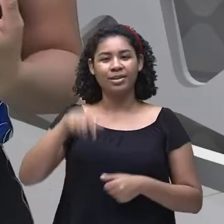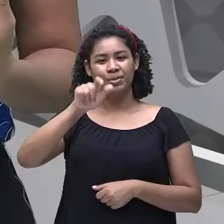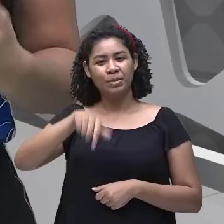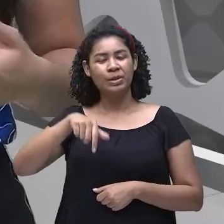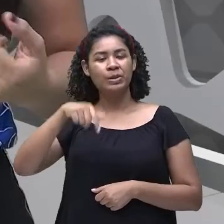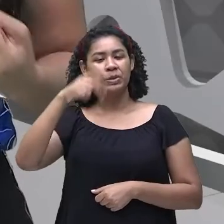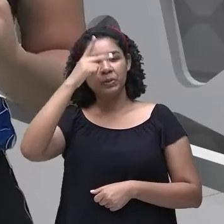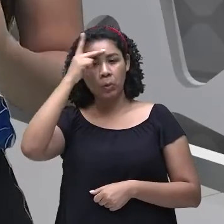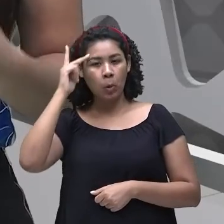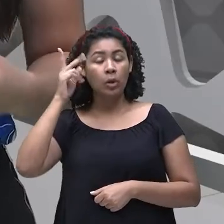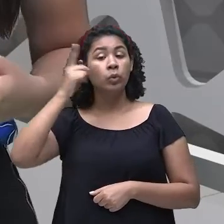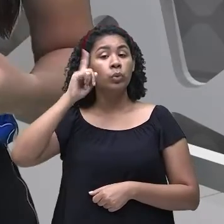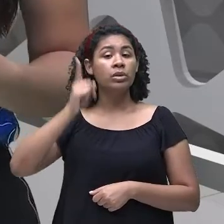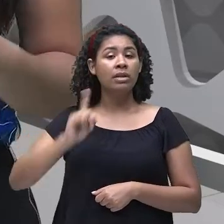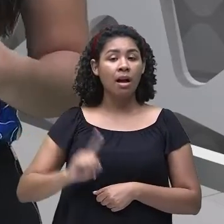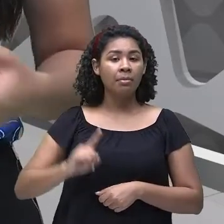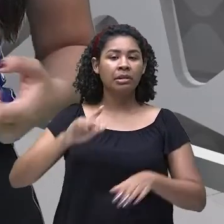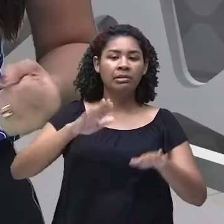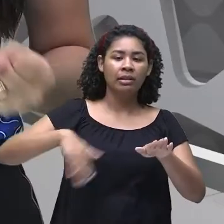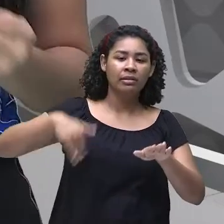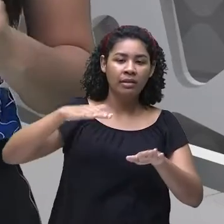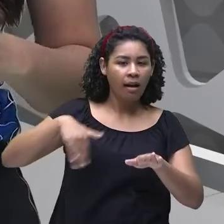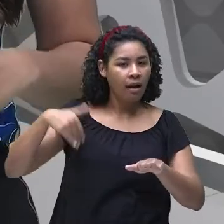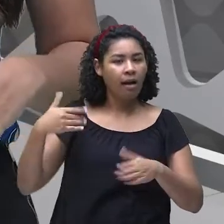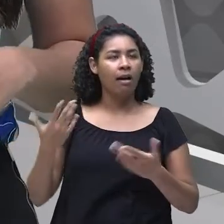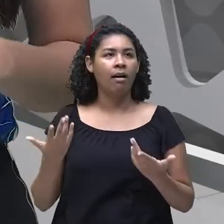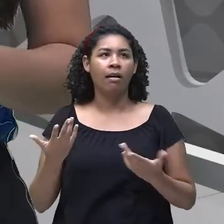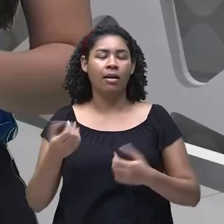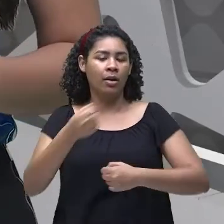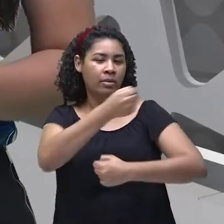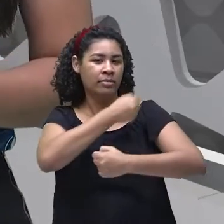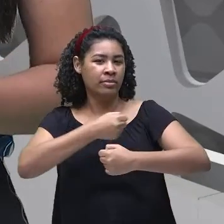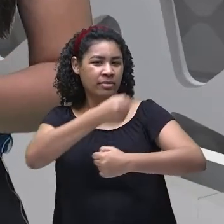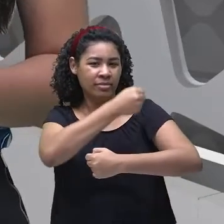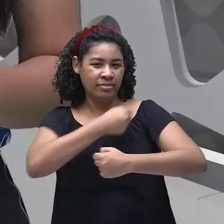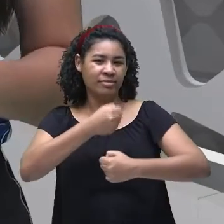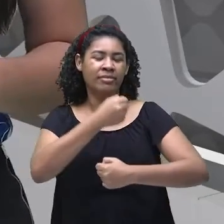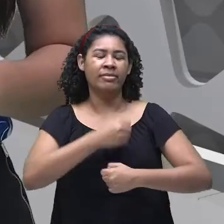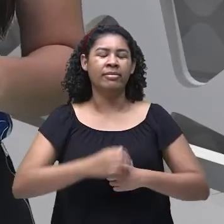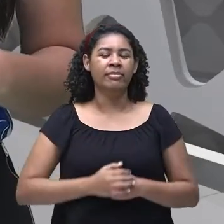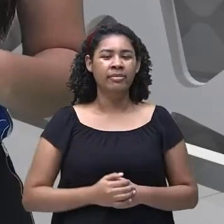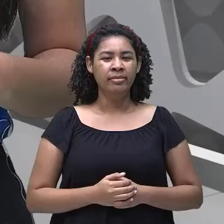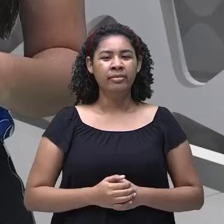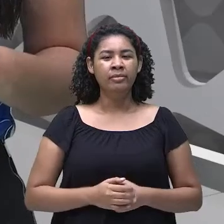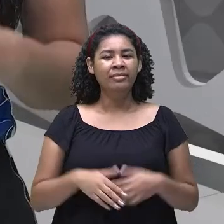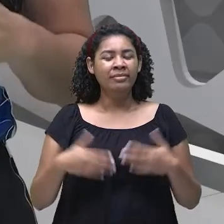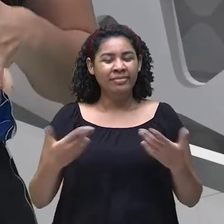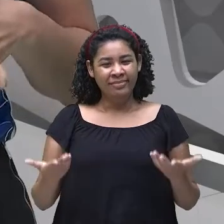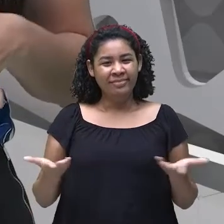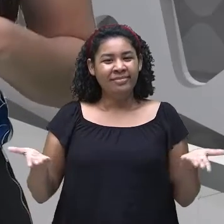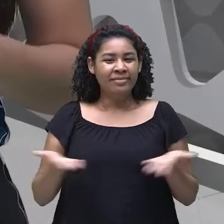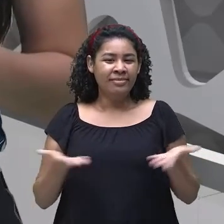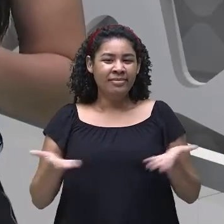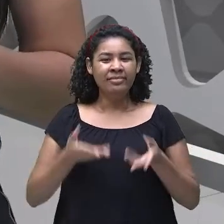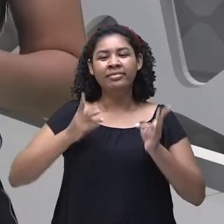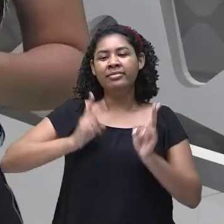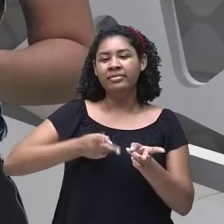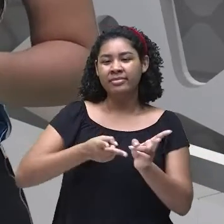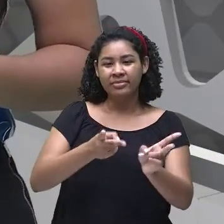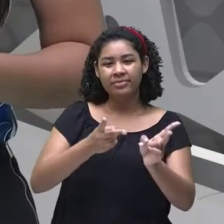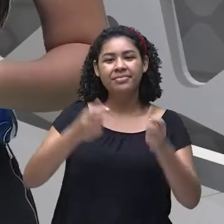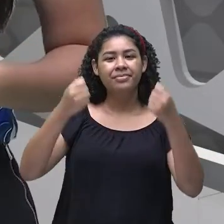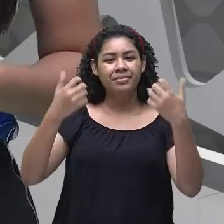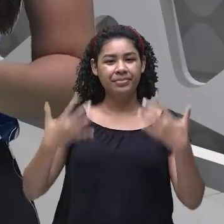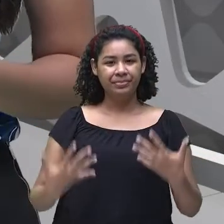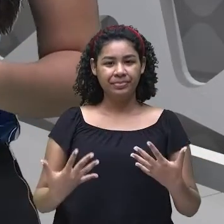nadar, cozinha, swim, cook. E aí, por último, roller, skate. Então, a gente vai continuar vendo aqui